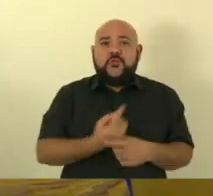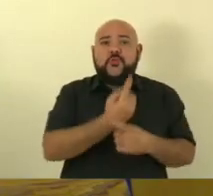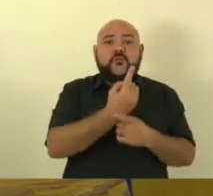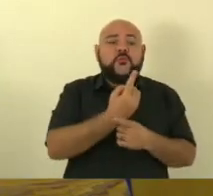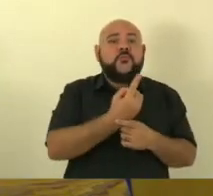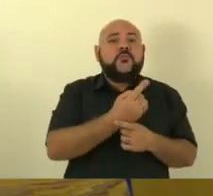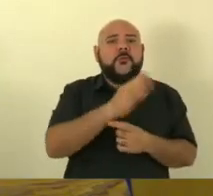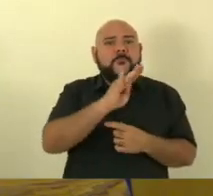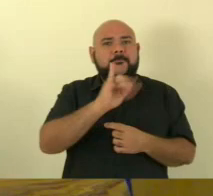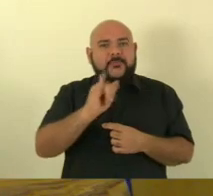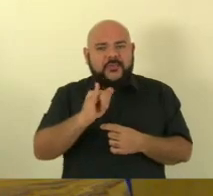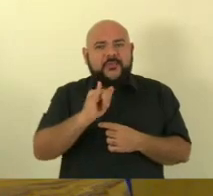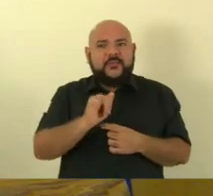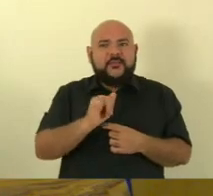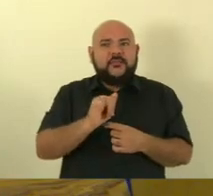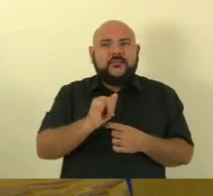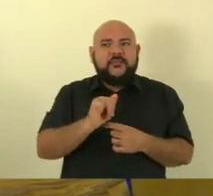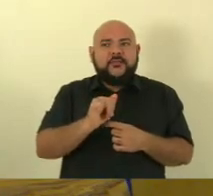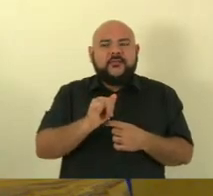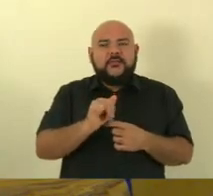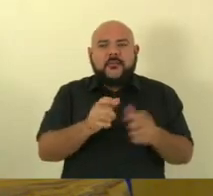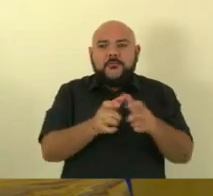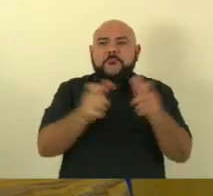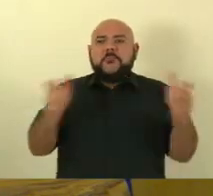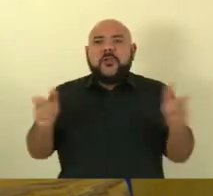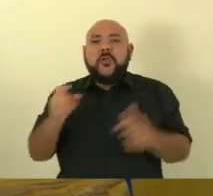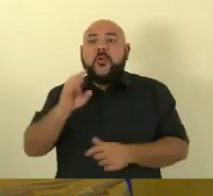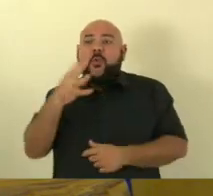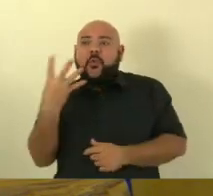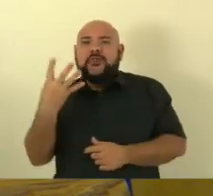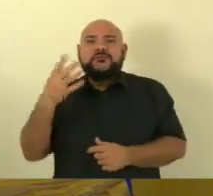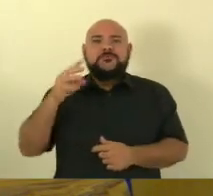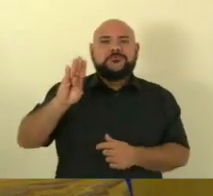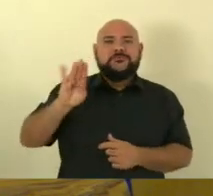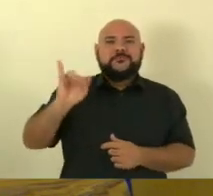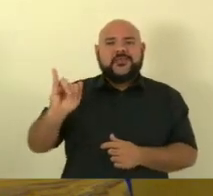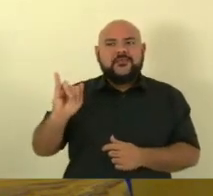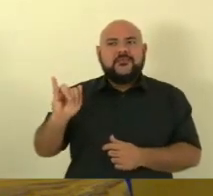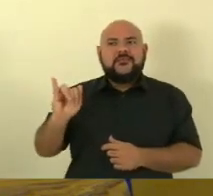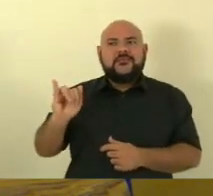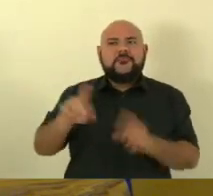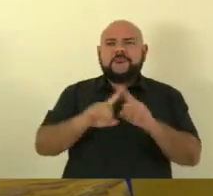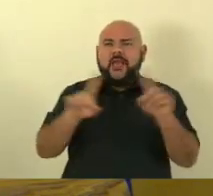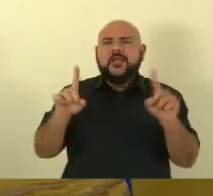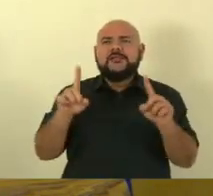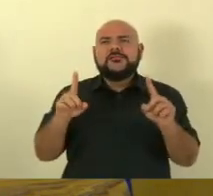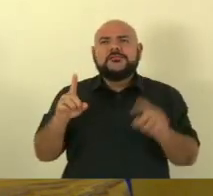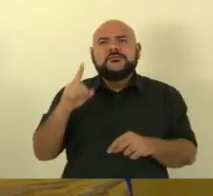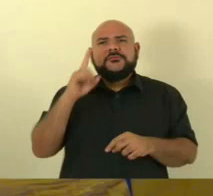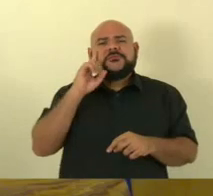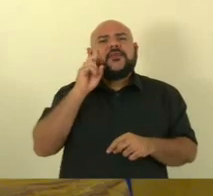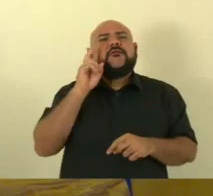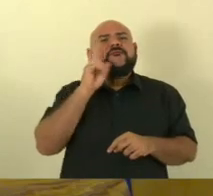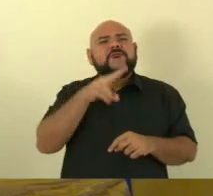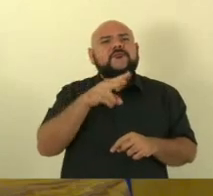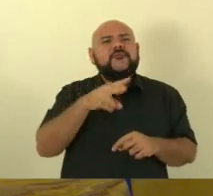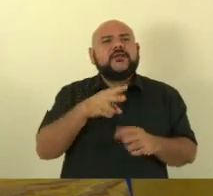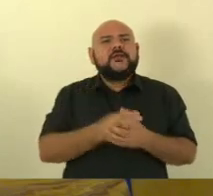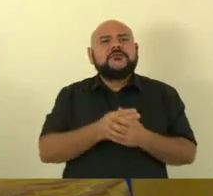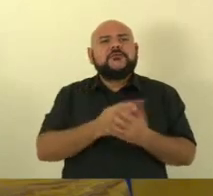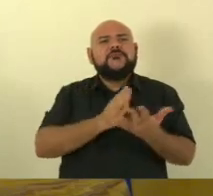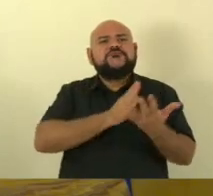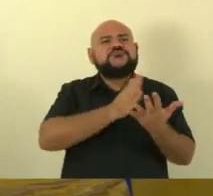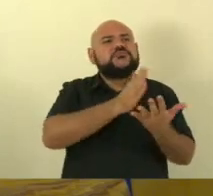bilhões e pouco mas quero coronel Hélio quando você roda esse estado do espírito santo você não vê esses quatro bilhões